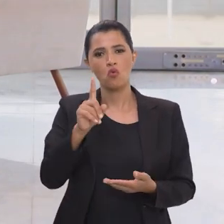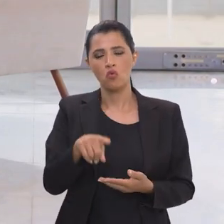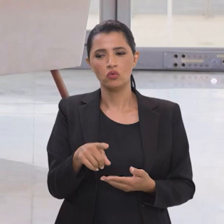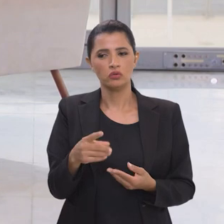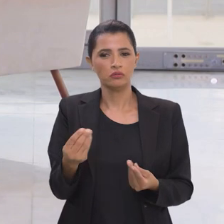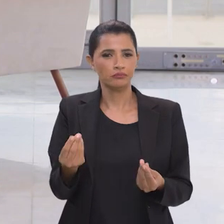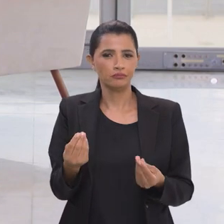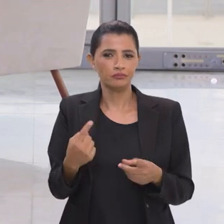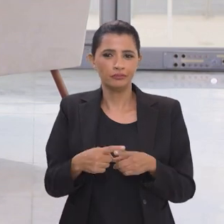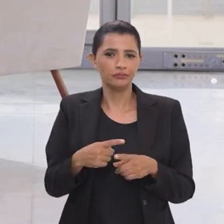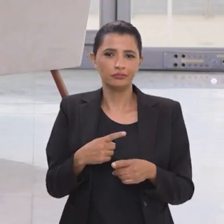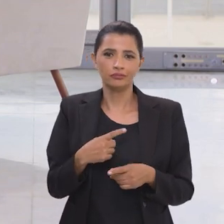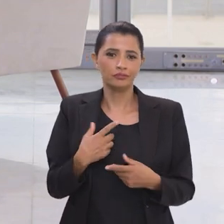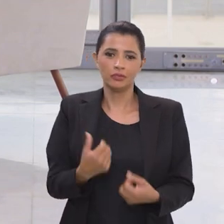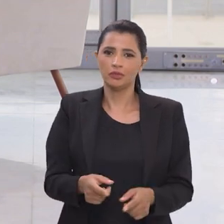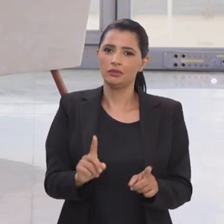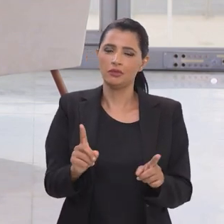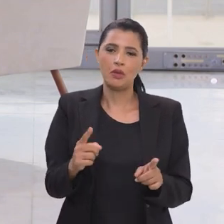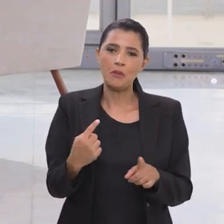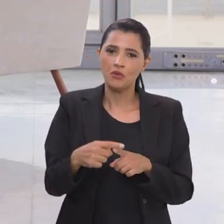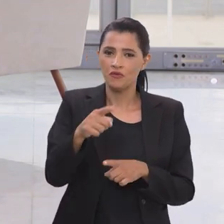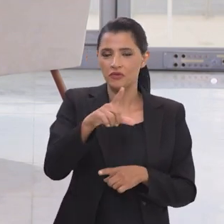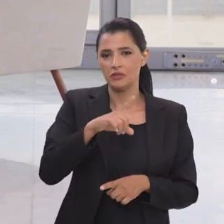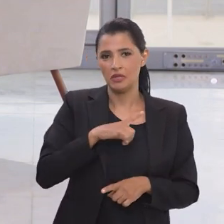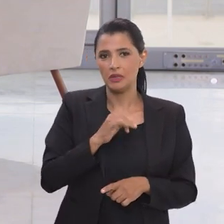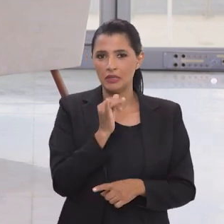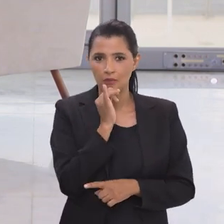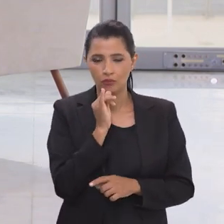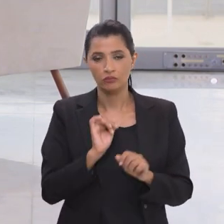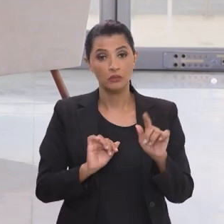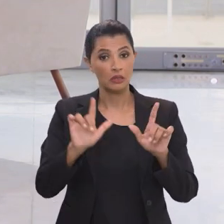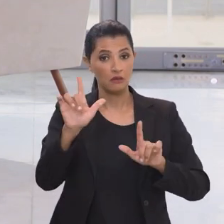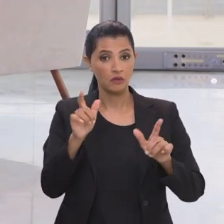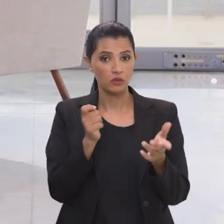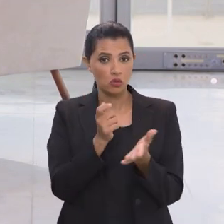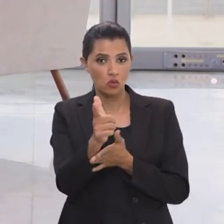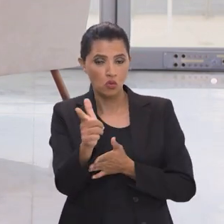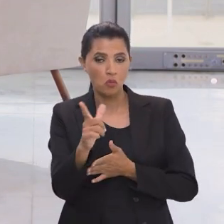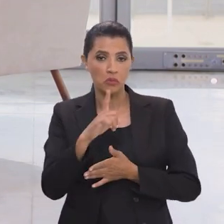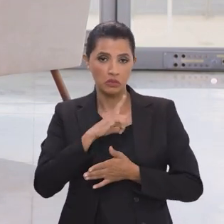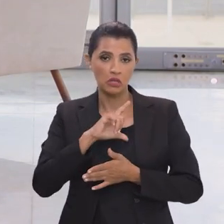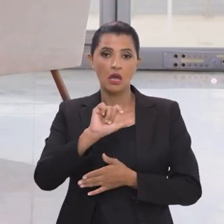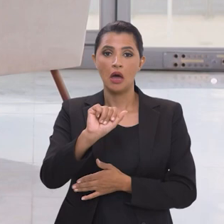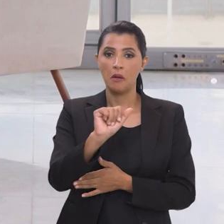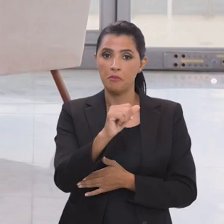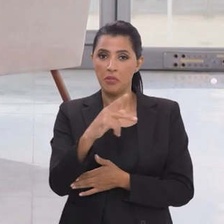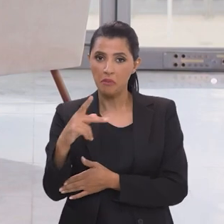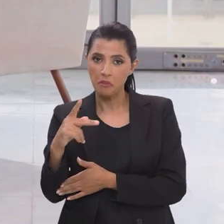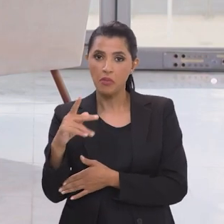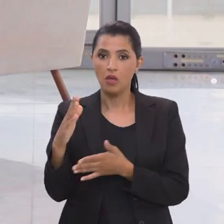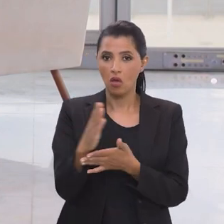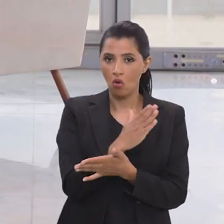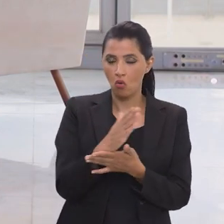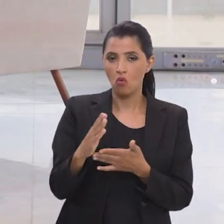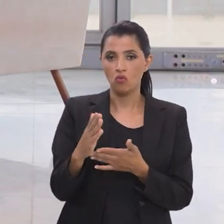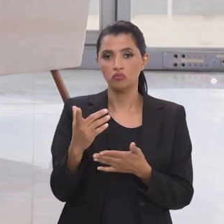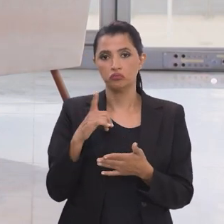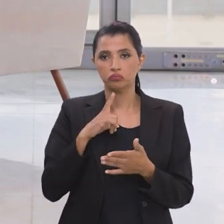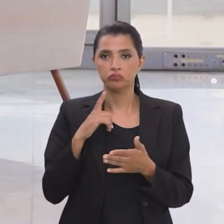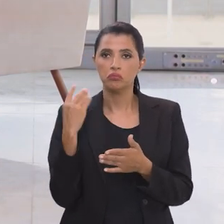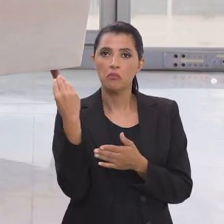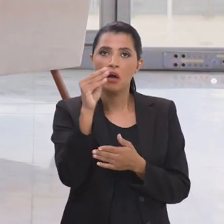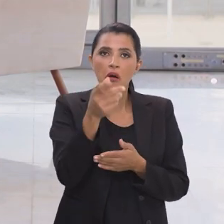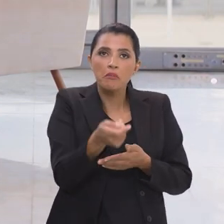hoje uma situação insustentável porque você tem você compra uma televisão você tem um aplicativo já de